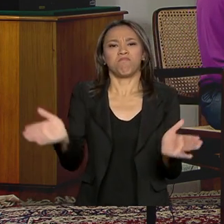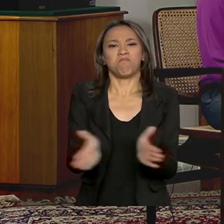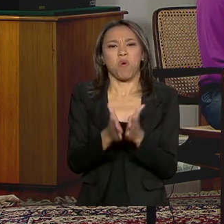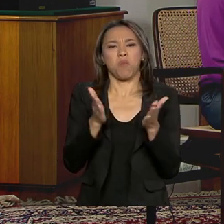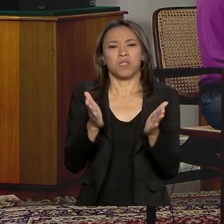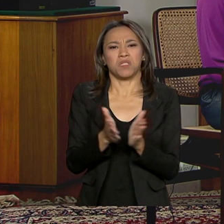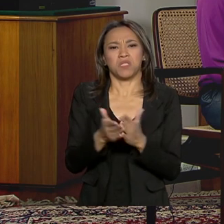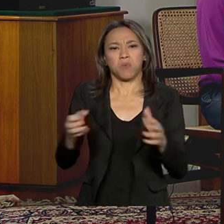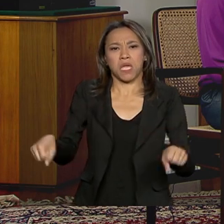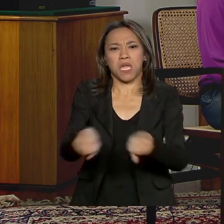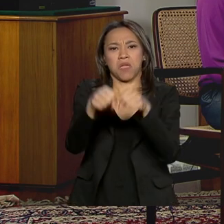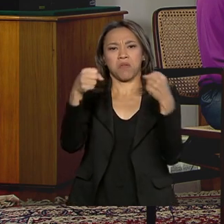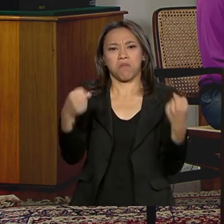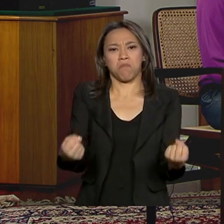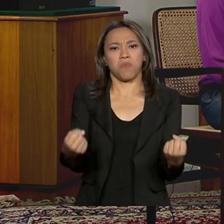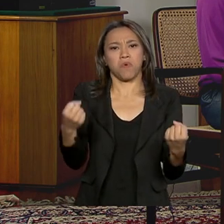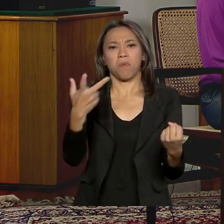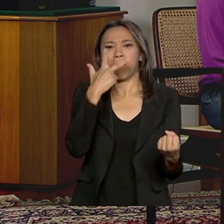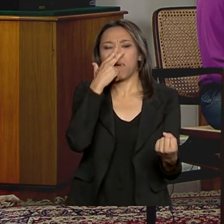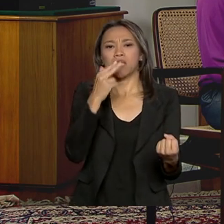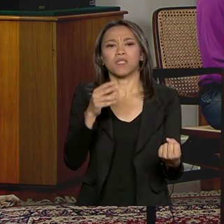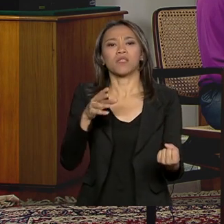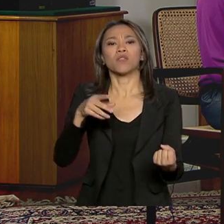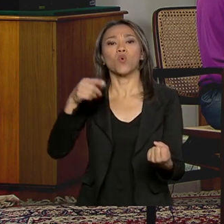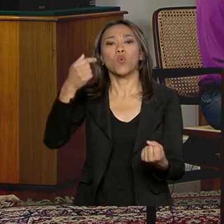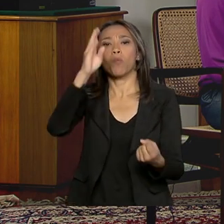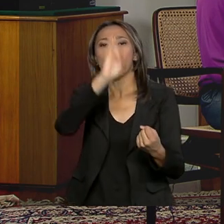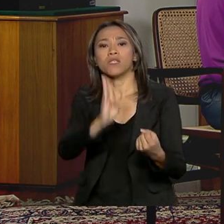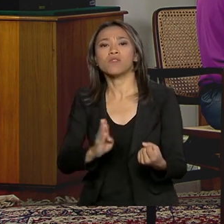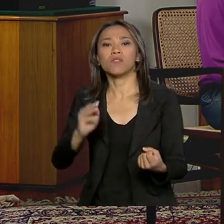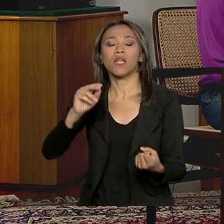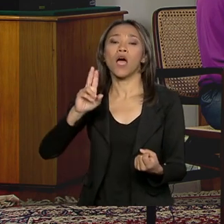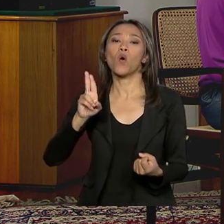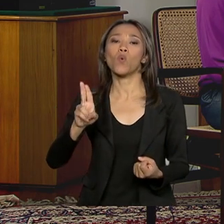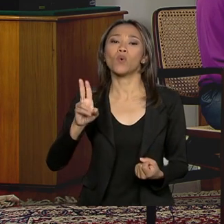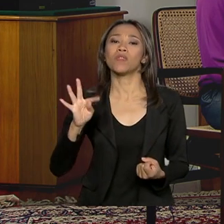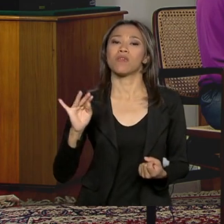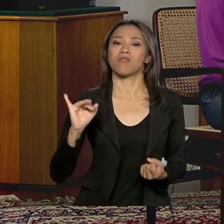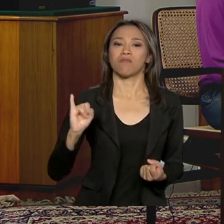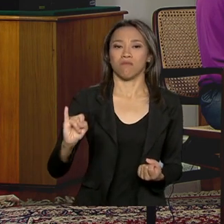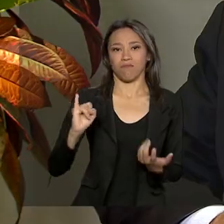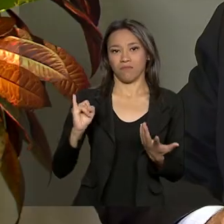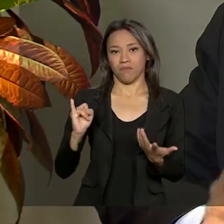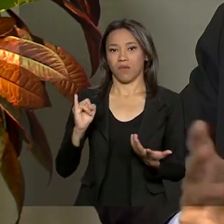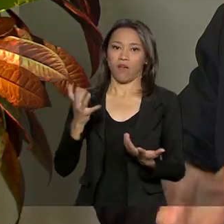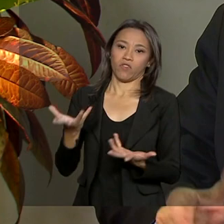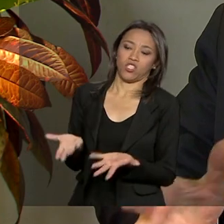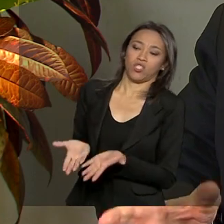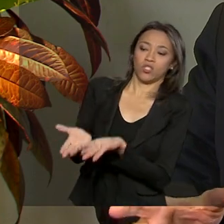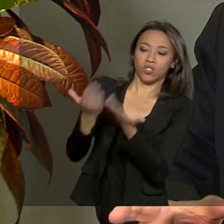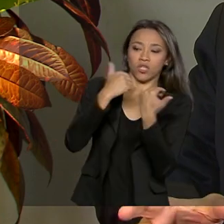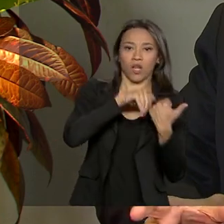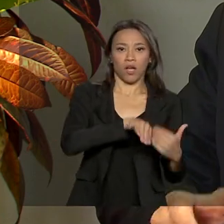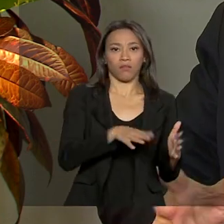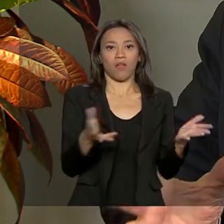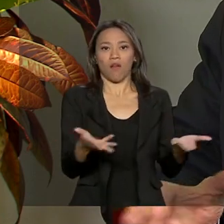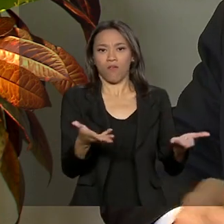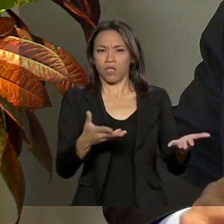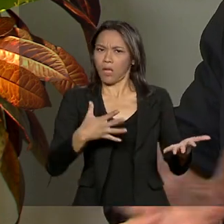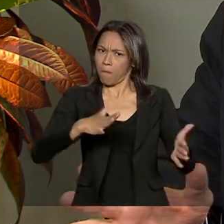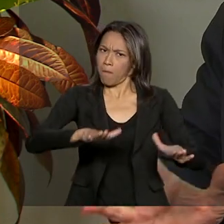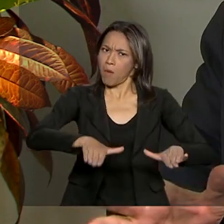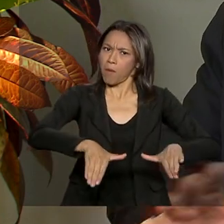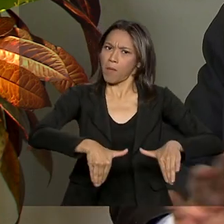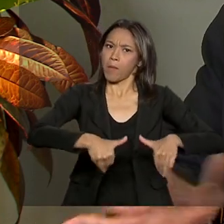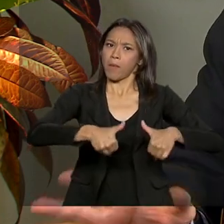puxar lá da UTI. O Brasil foi para a UTI e está sendo tirado da UTI. E rapidamente os índices estão aparecendo, os números,